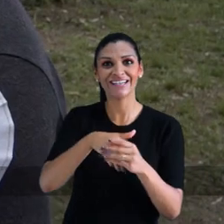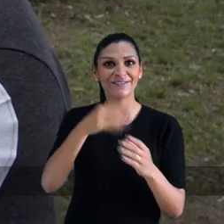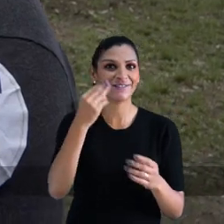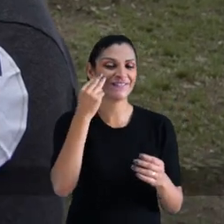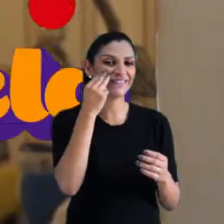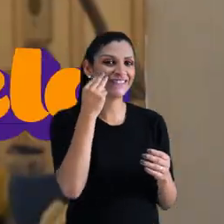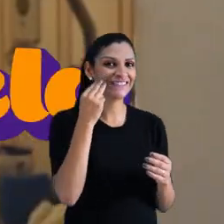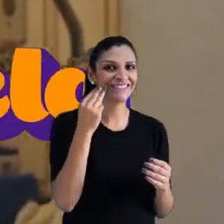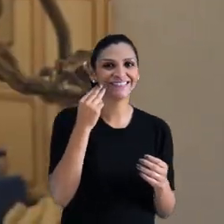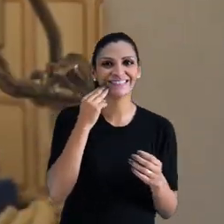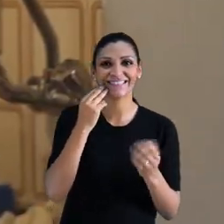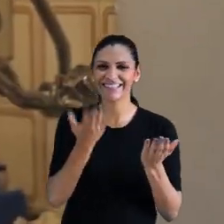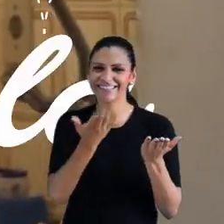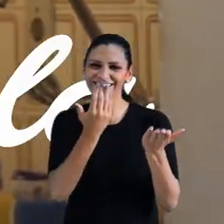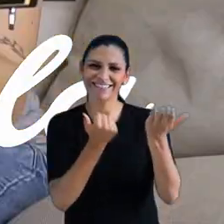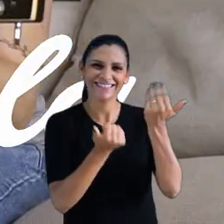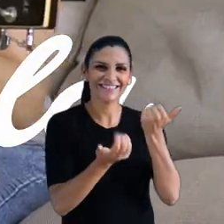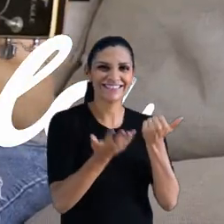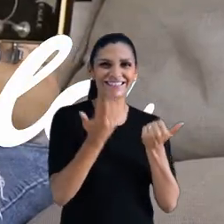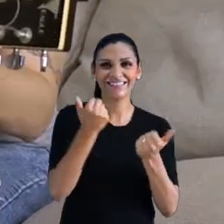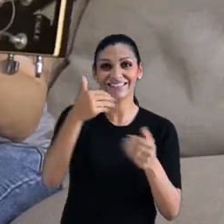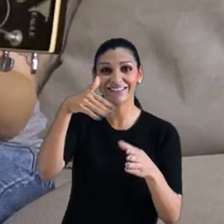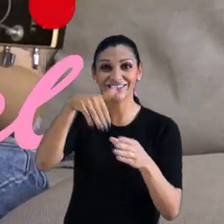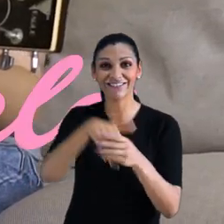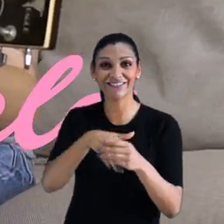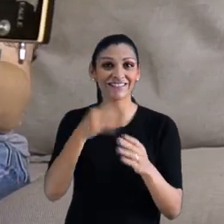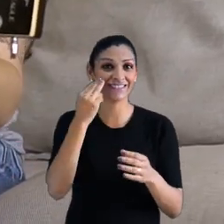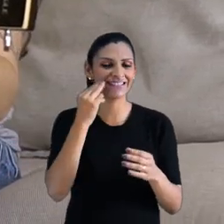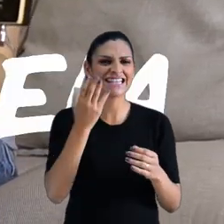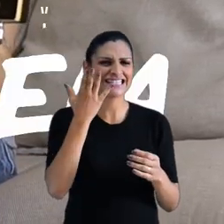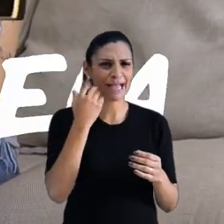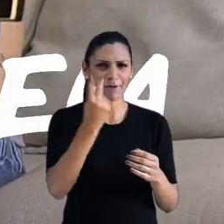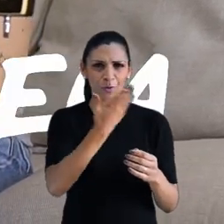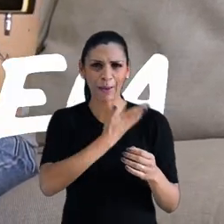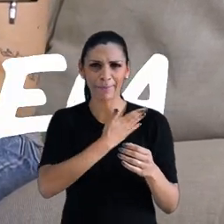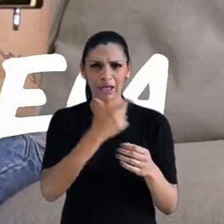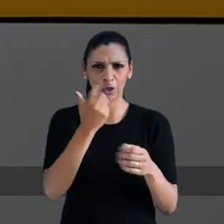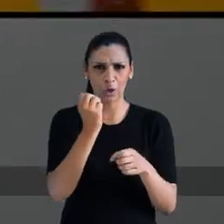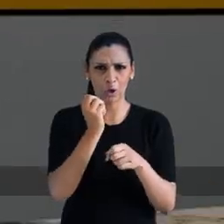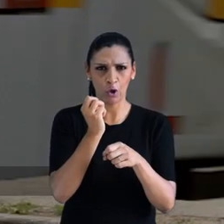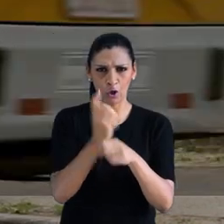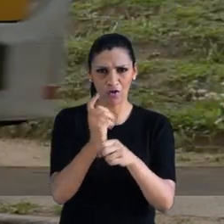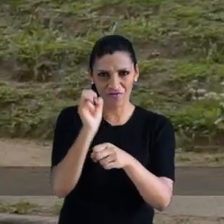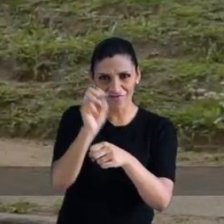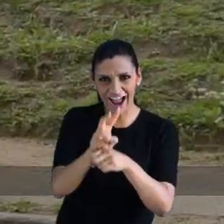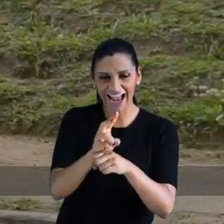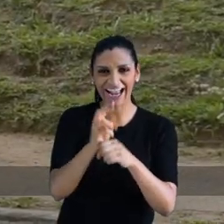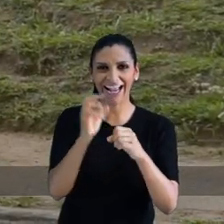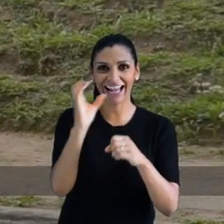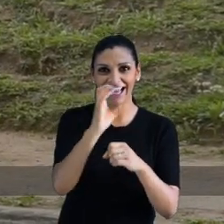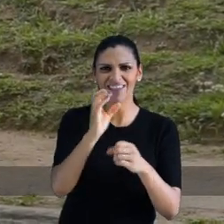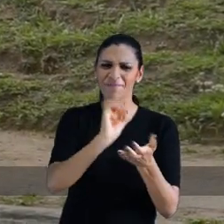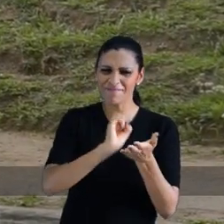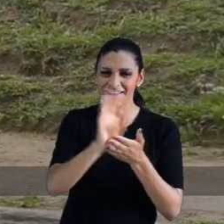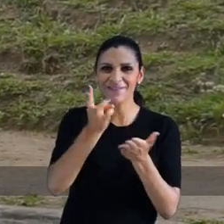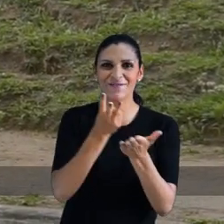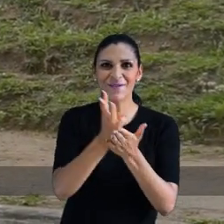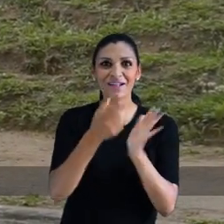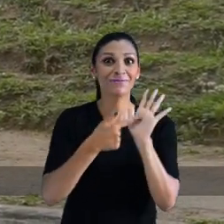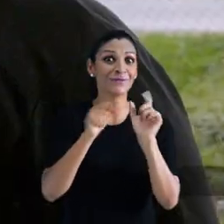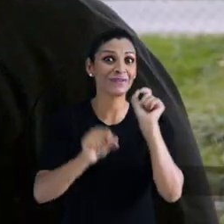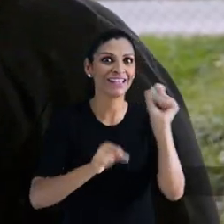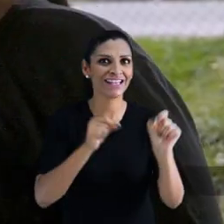Vai, Manu! votar nela, agora é Manuela. Vamos votar nela, agora é Manuela. Sabe tua amiga que não achou vaga na creche?